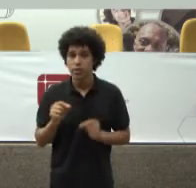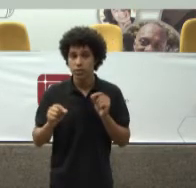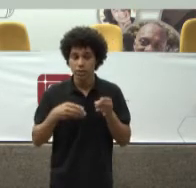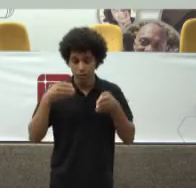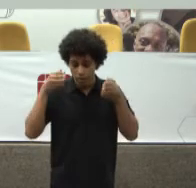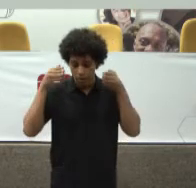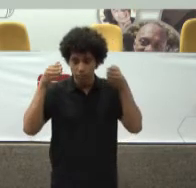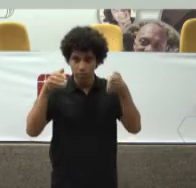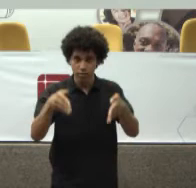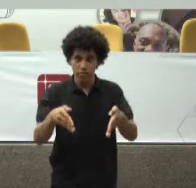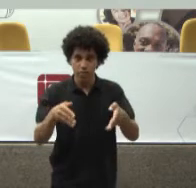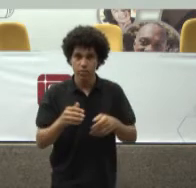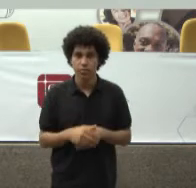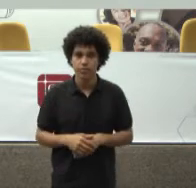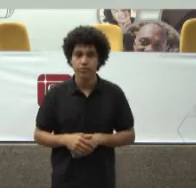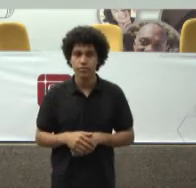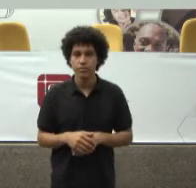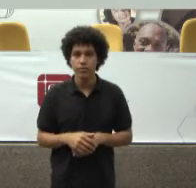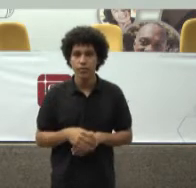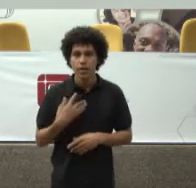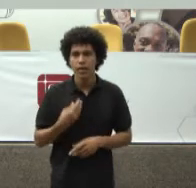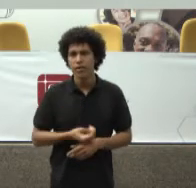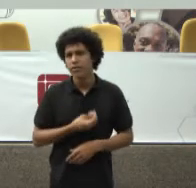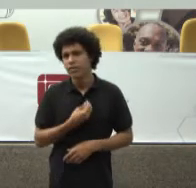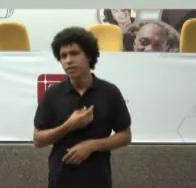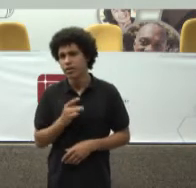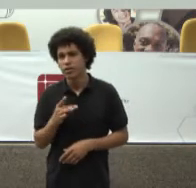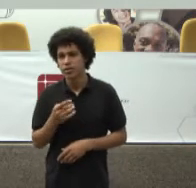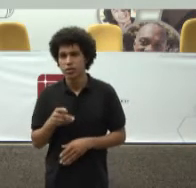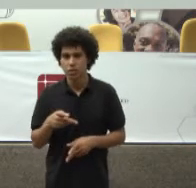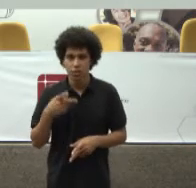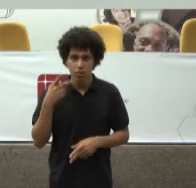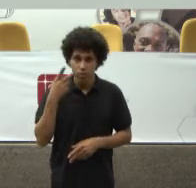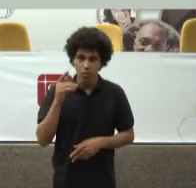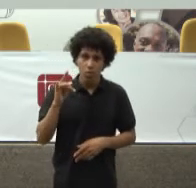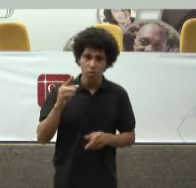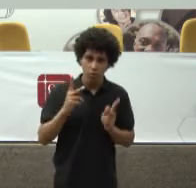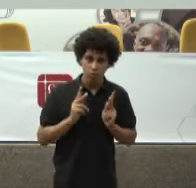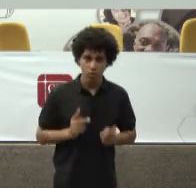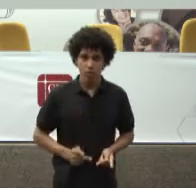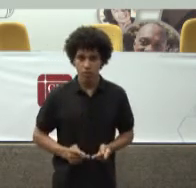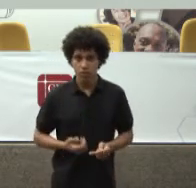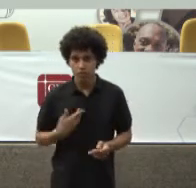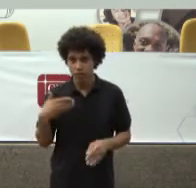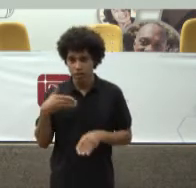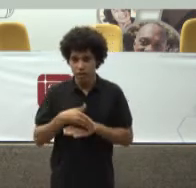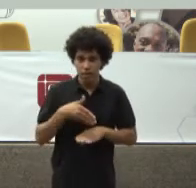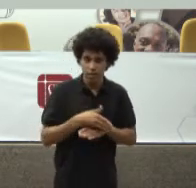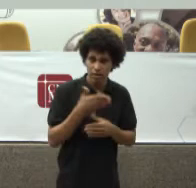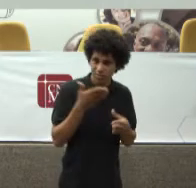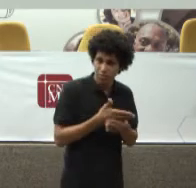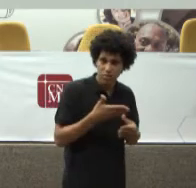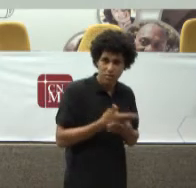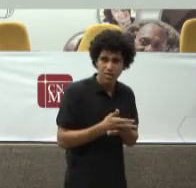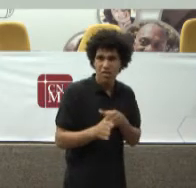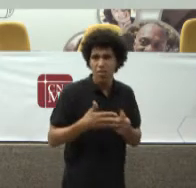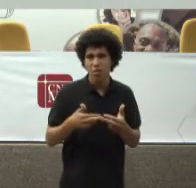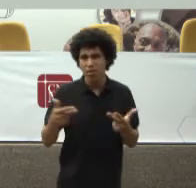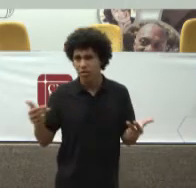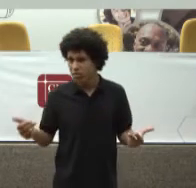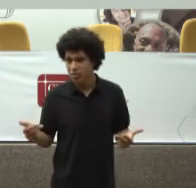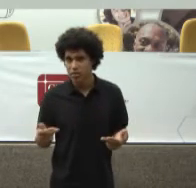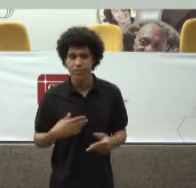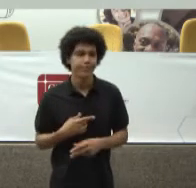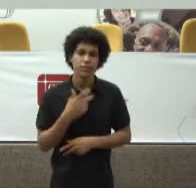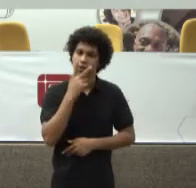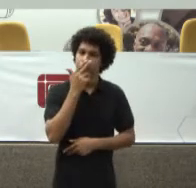Essa é nossa Atuação central Ficar promotor Entrando com a ação individual Para qualquer tipo de coisa Não me parece